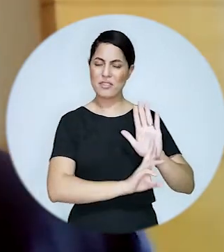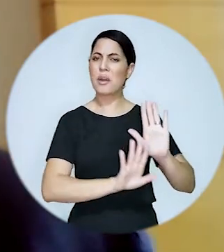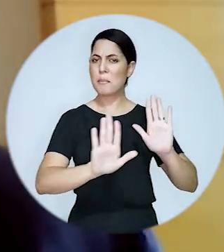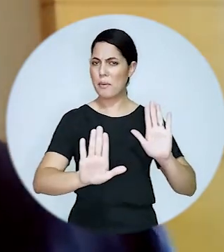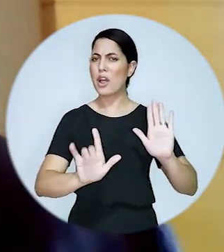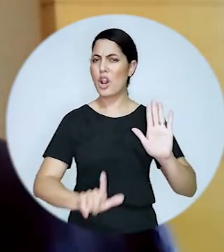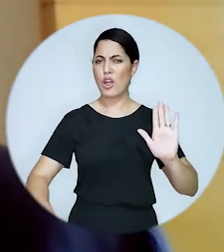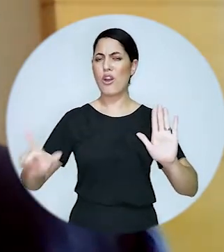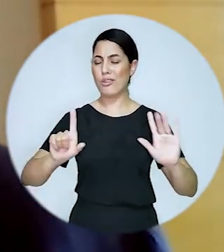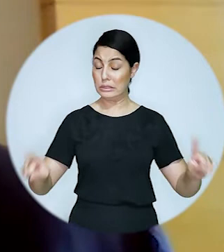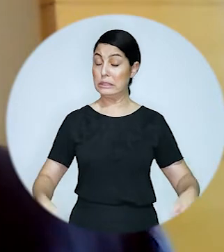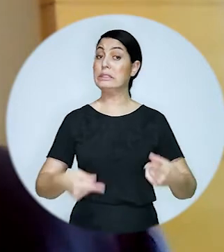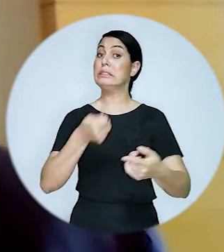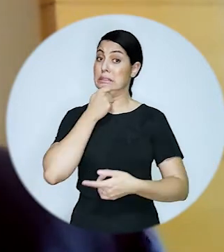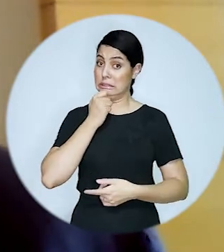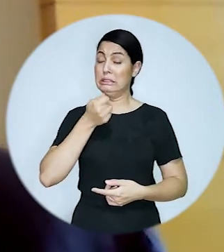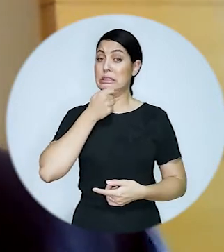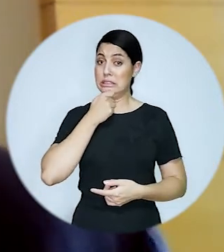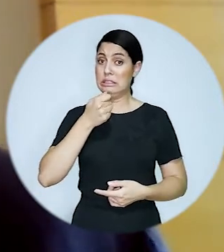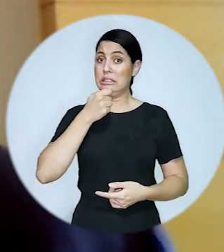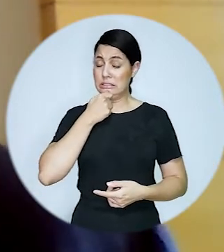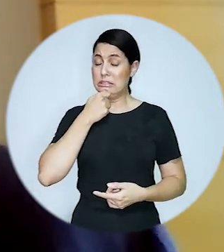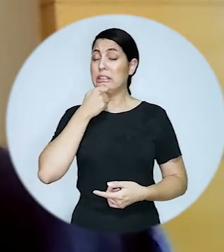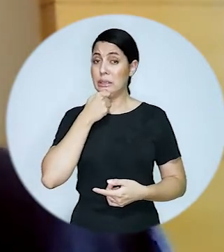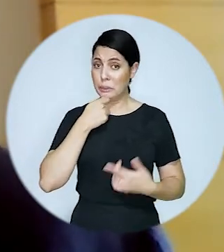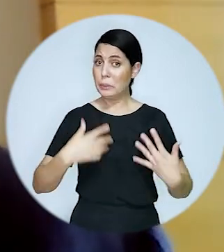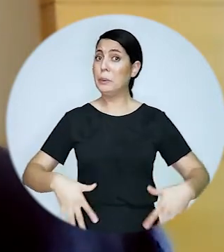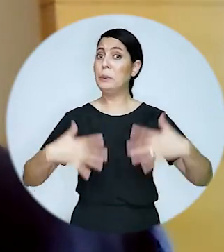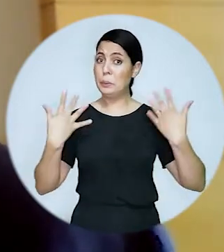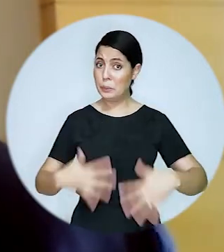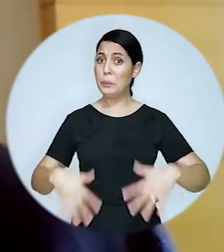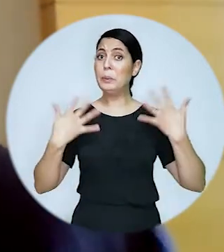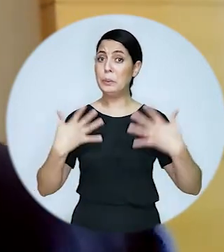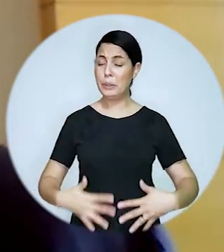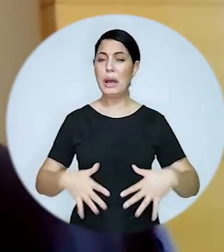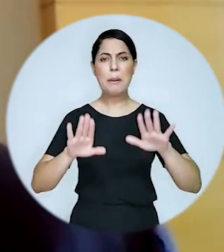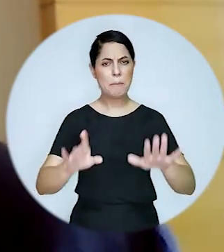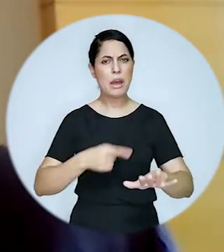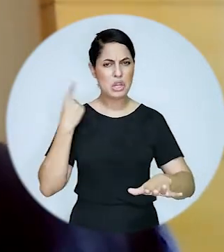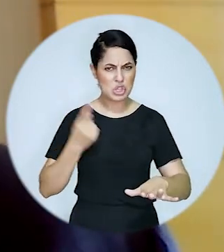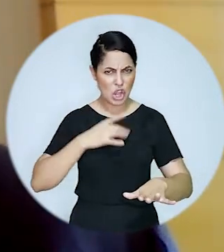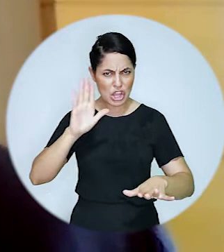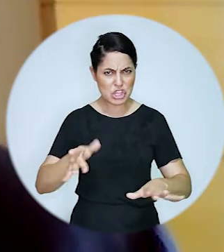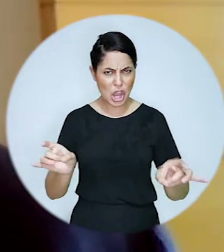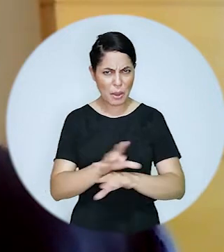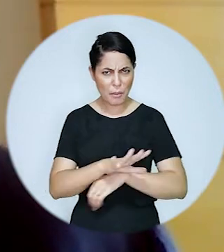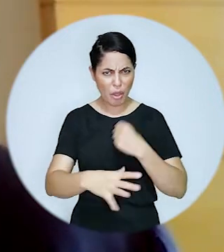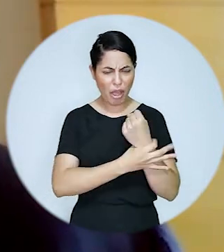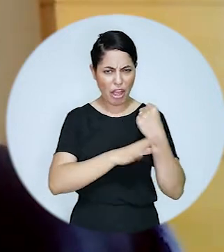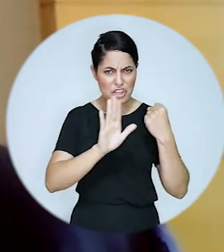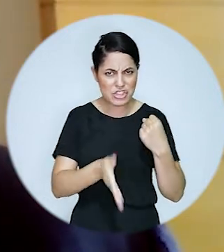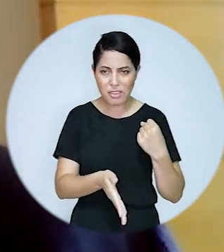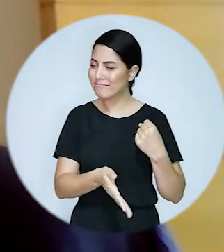arcabouço normativo mas é claro que os desafios também não são poucos porque a gente